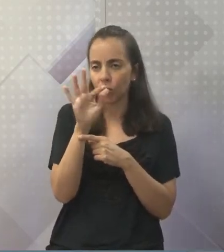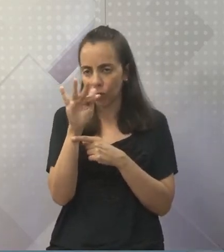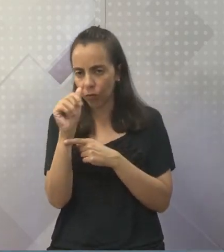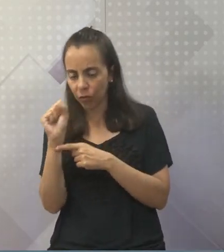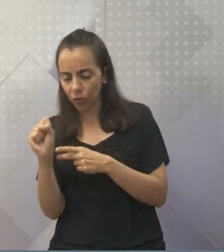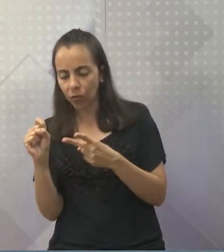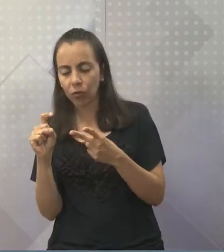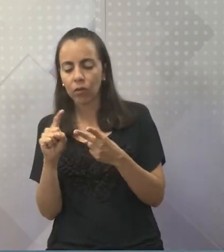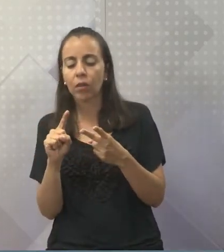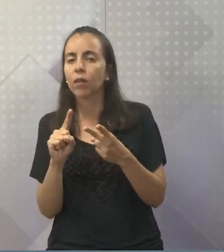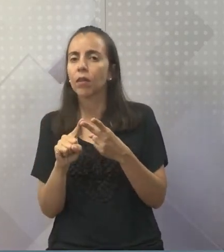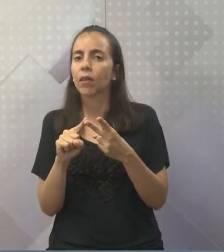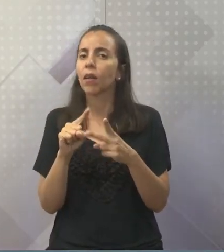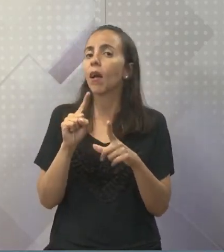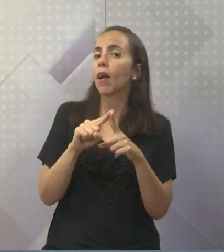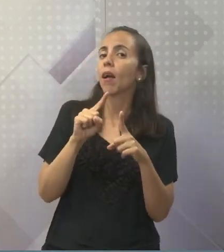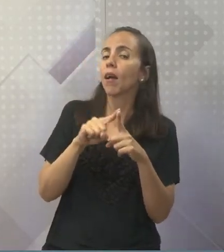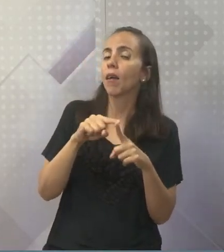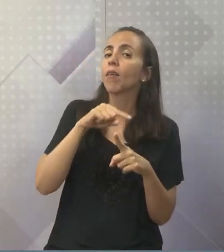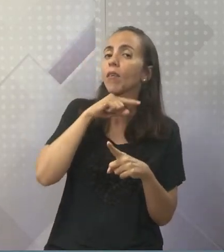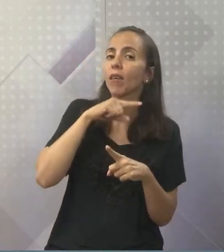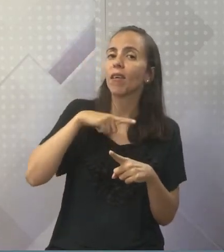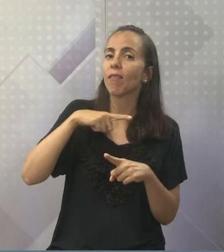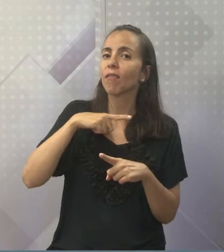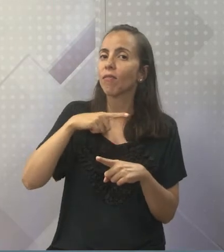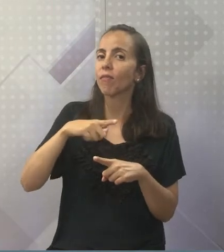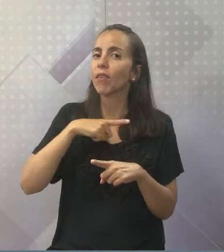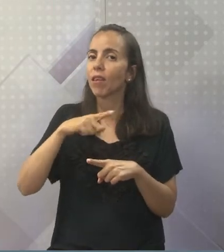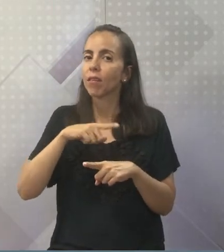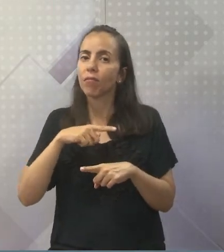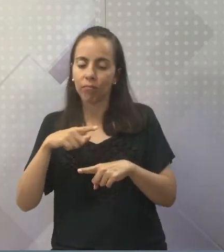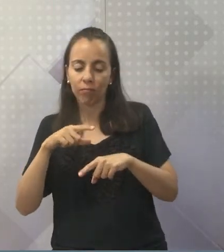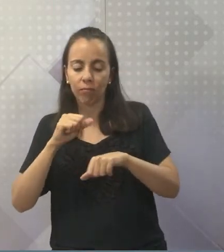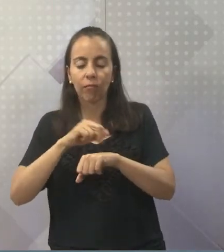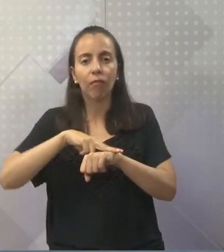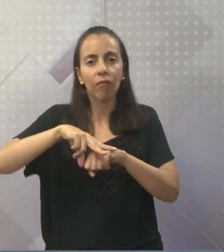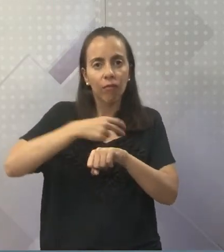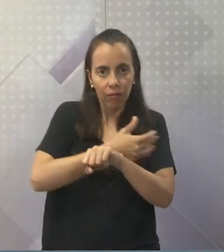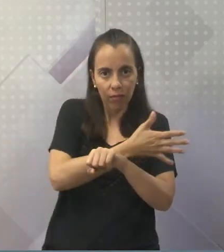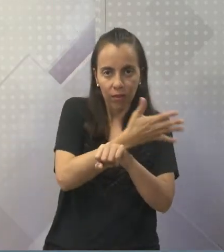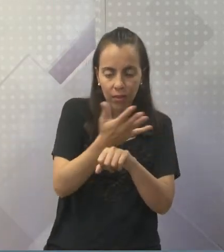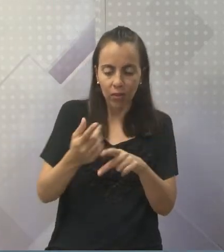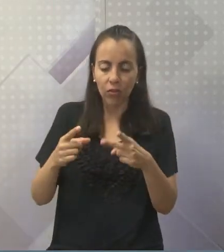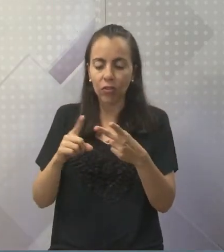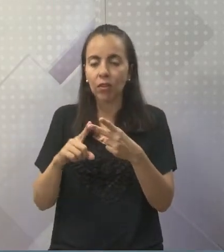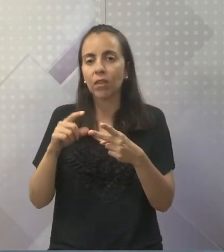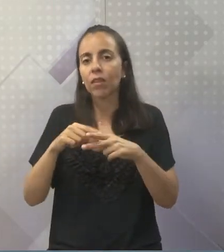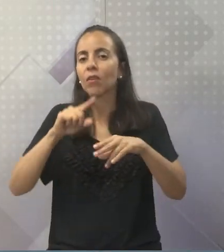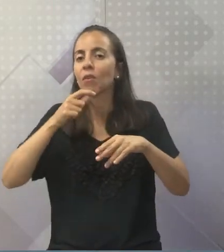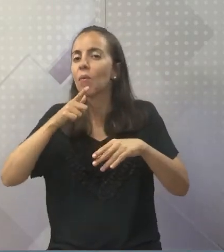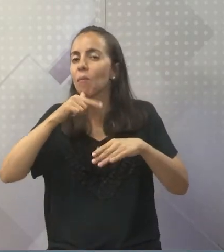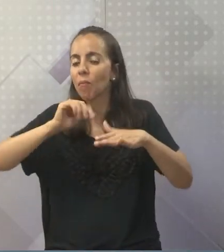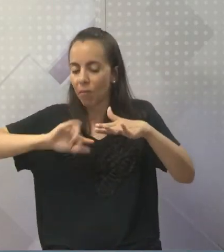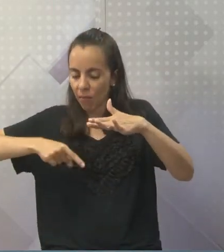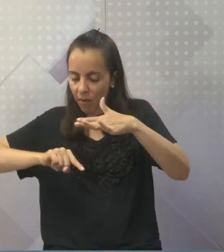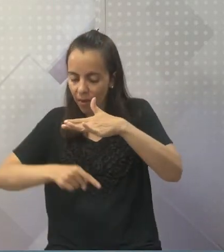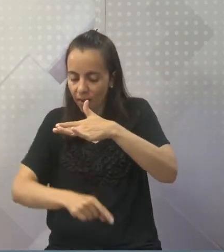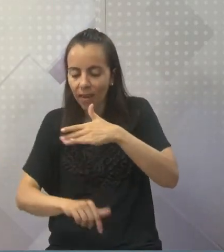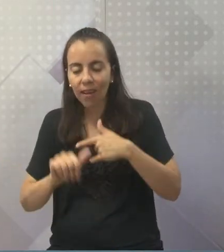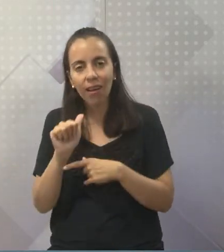Plantas e algas. Quem são heterótrofos, professor? Animais,